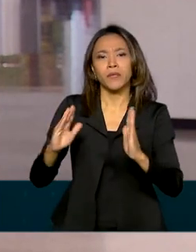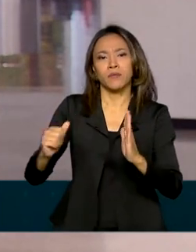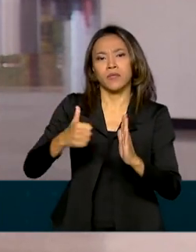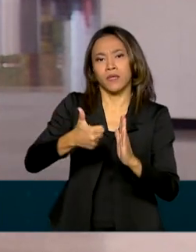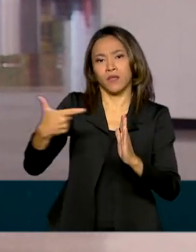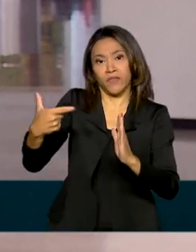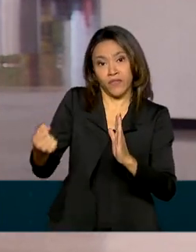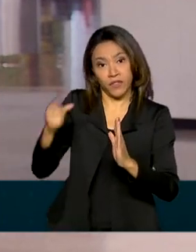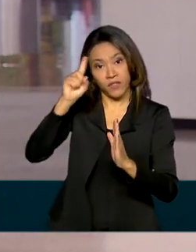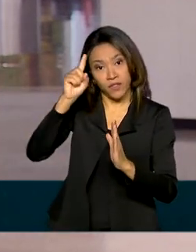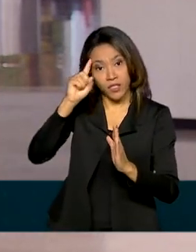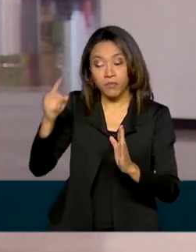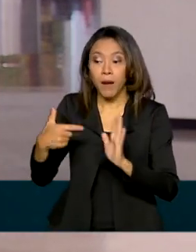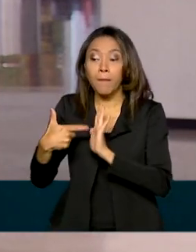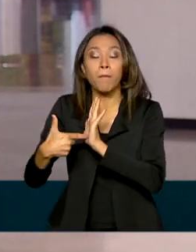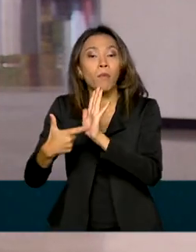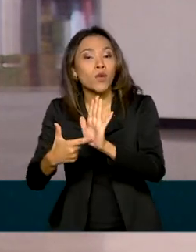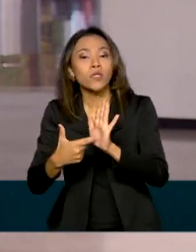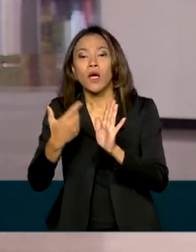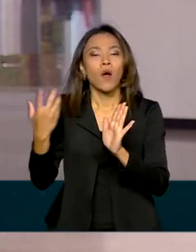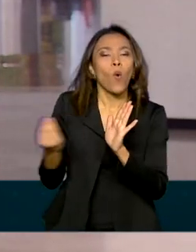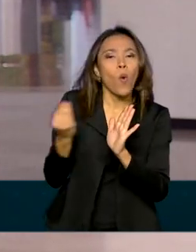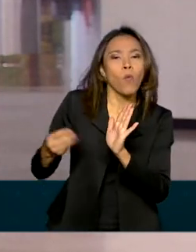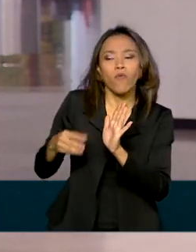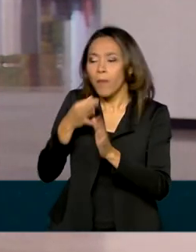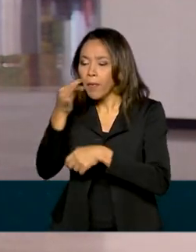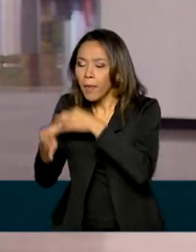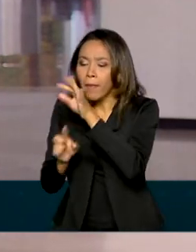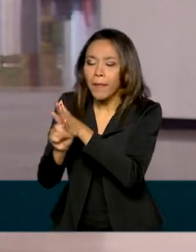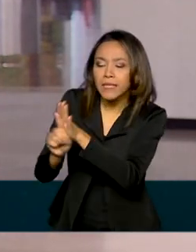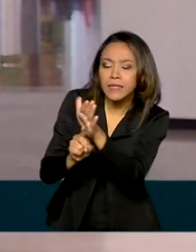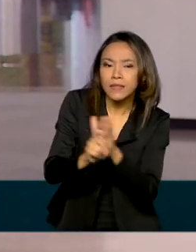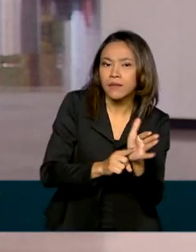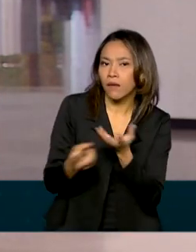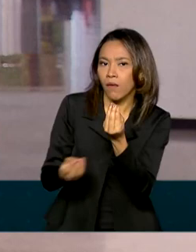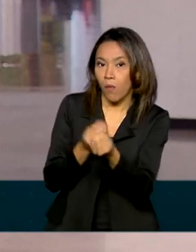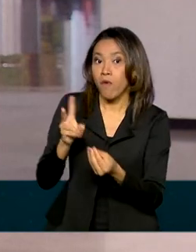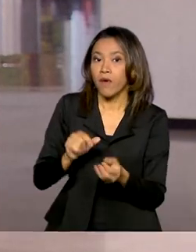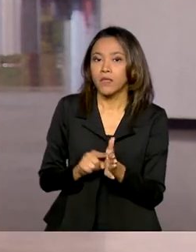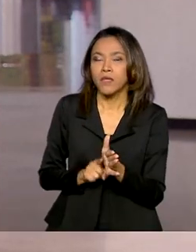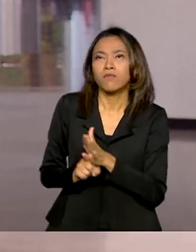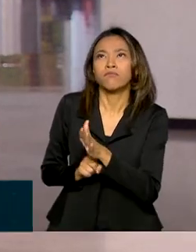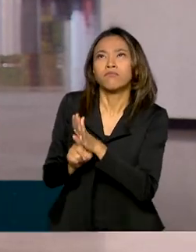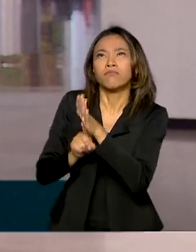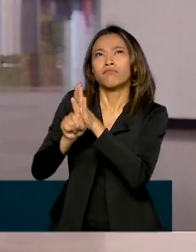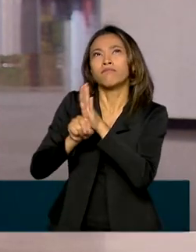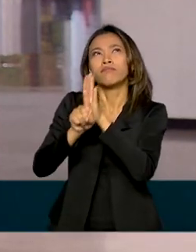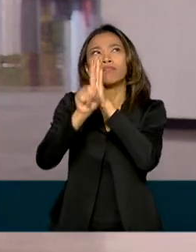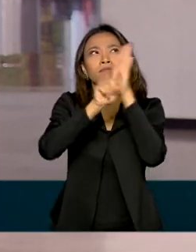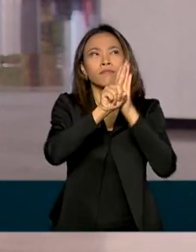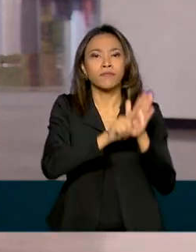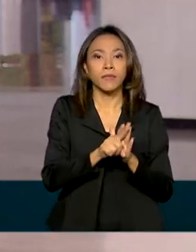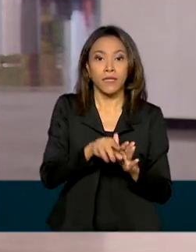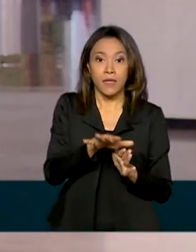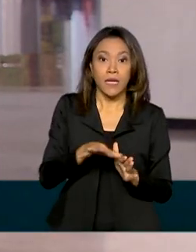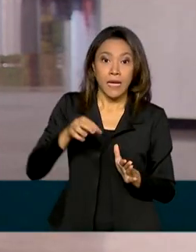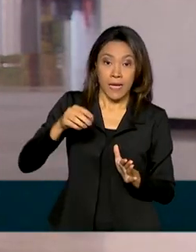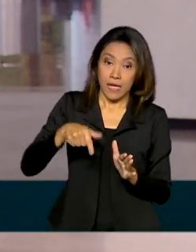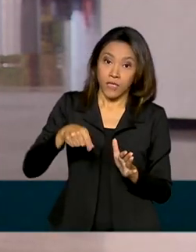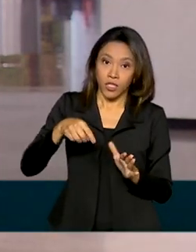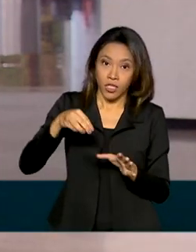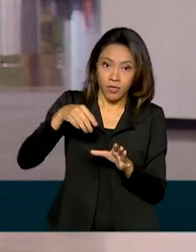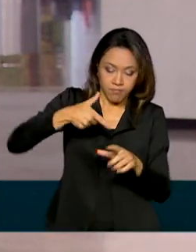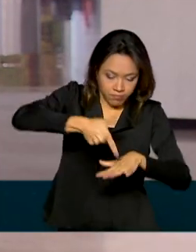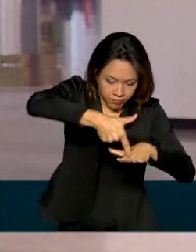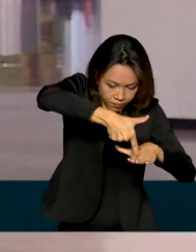diagnóstico sobre a oferta de fertilizantes no país. Será feito um mapeamento das minas de fósforo e de potássio do país